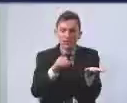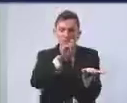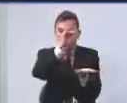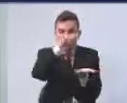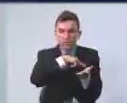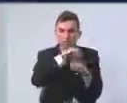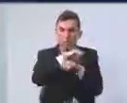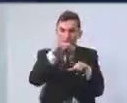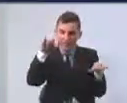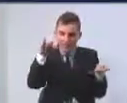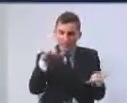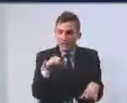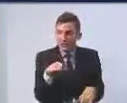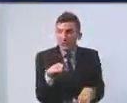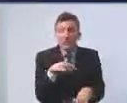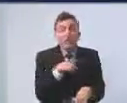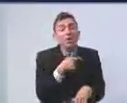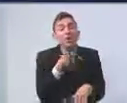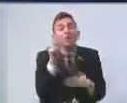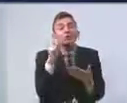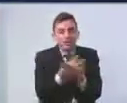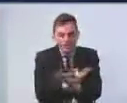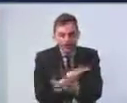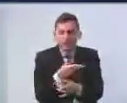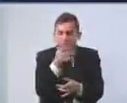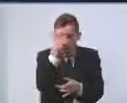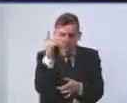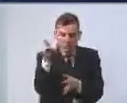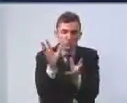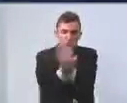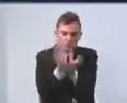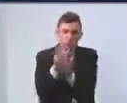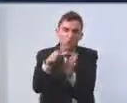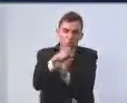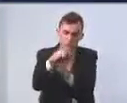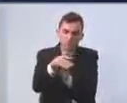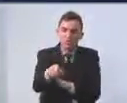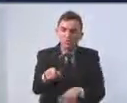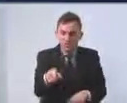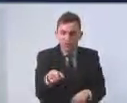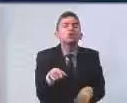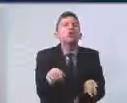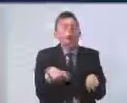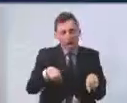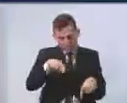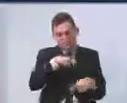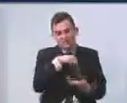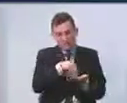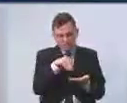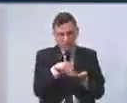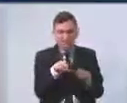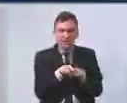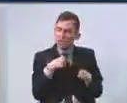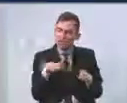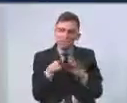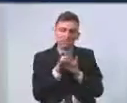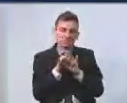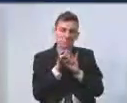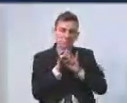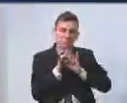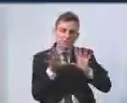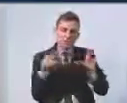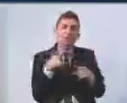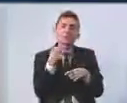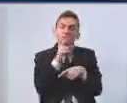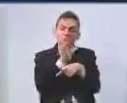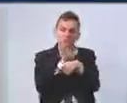Se teve um outro caso, o pessoal do Conselho, com certeza absoluta, e nós também da Secretaria, naturalmente, estamos à disposição para